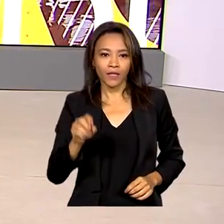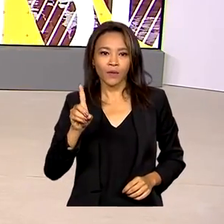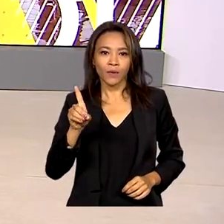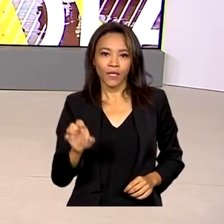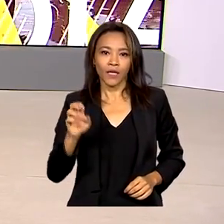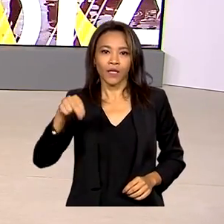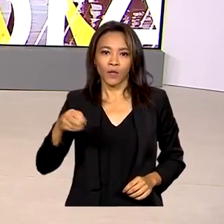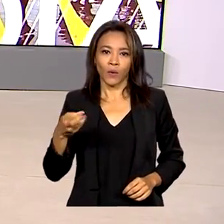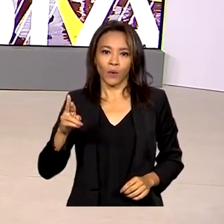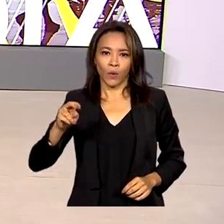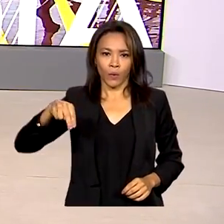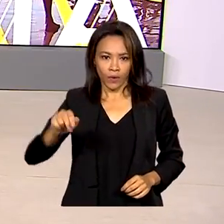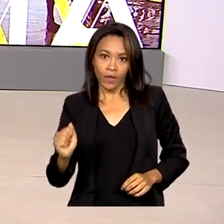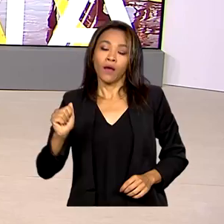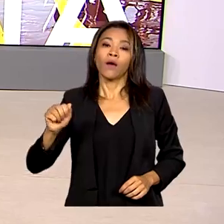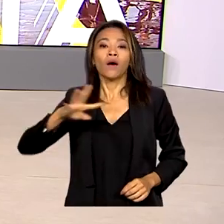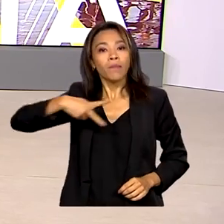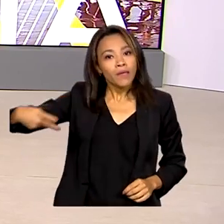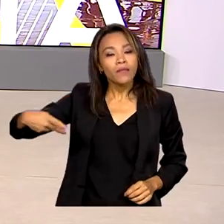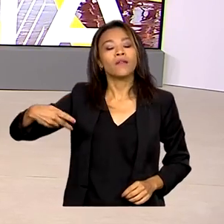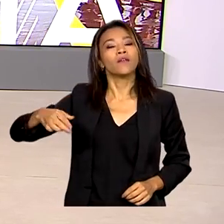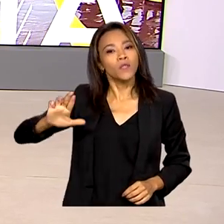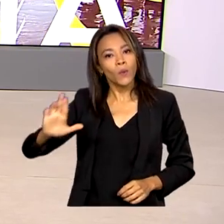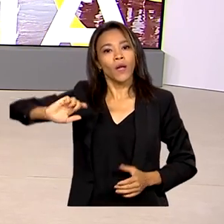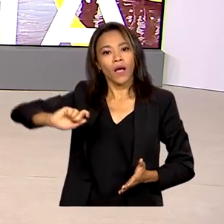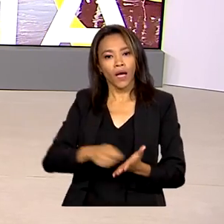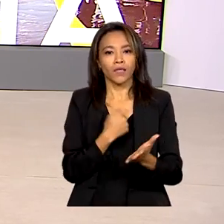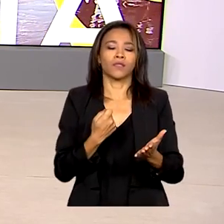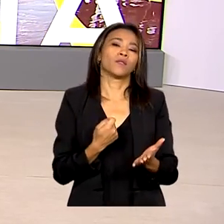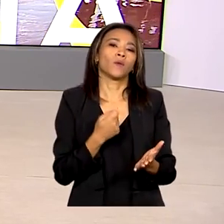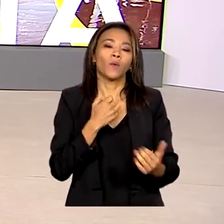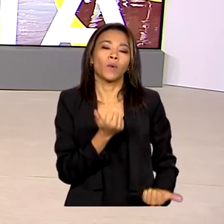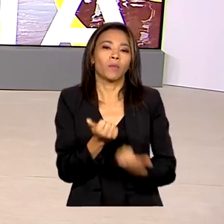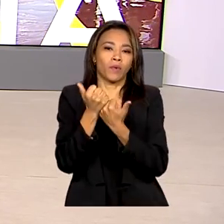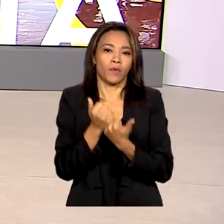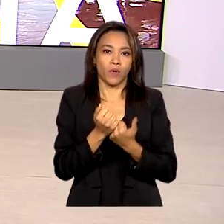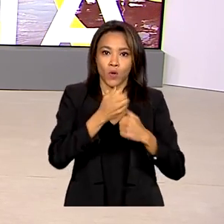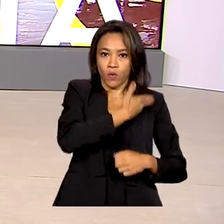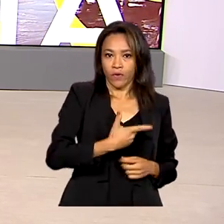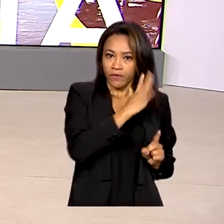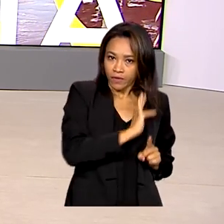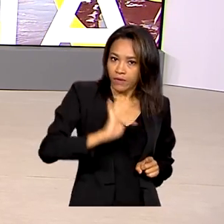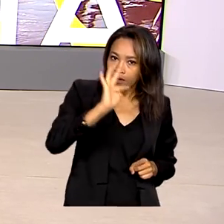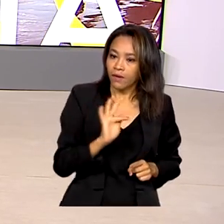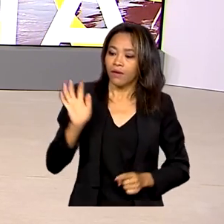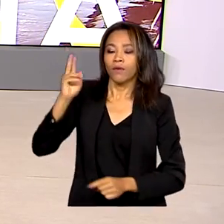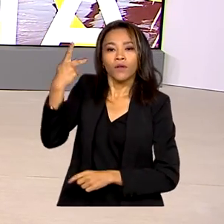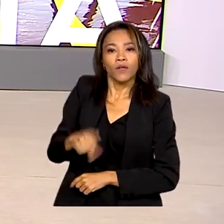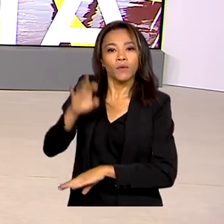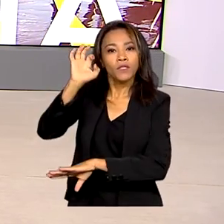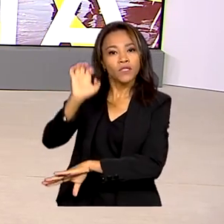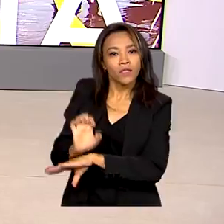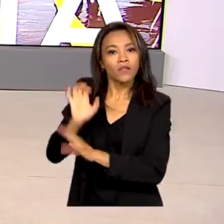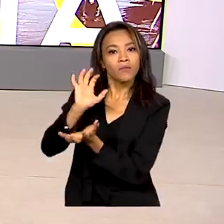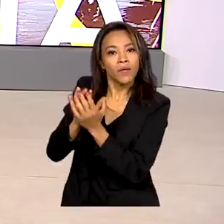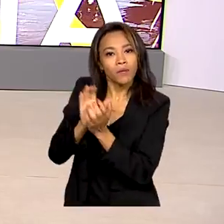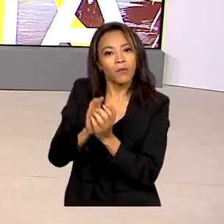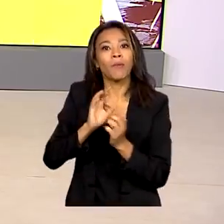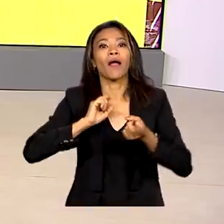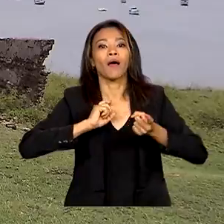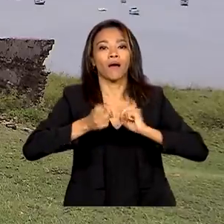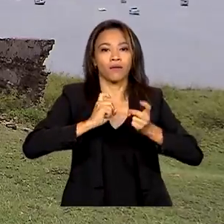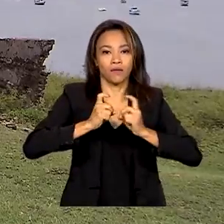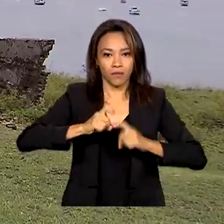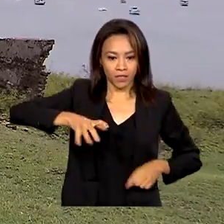assinou a homologação de um acordo entre a União e o Estado de Pernambuco para a administração compartilhada do conjunto de